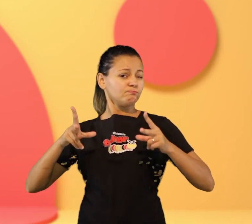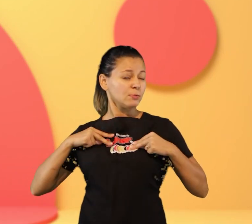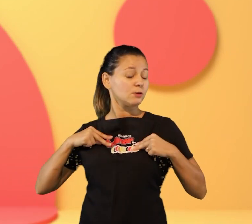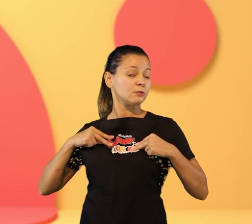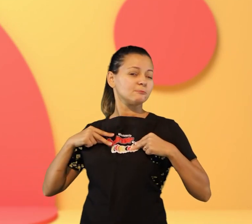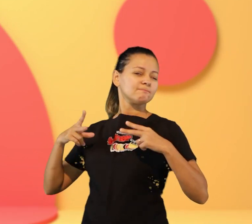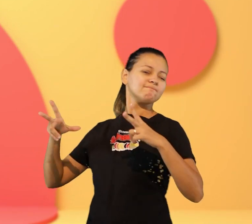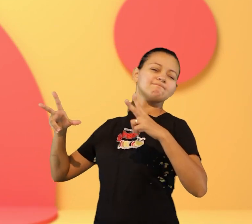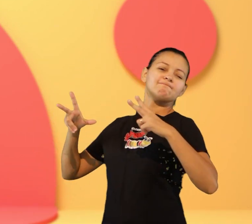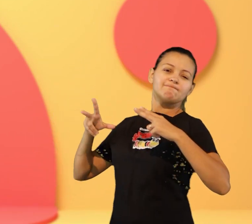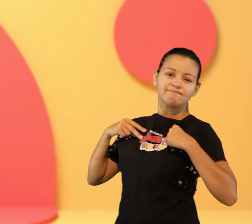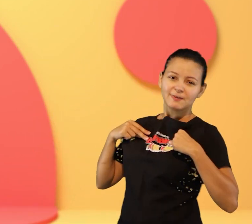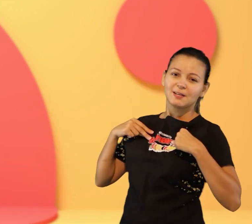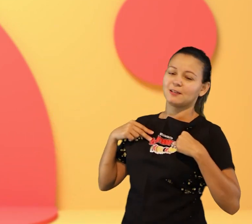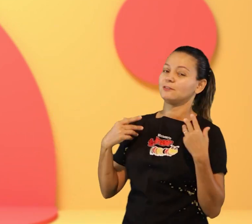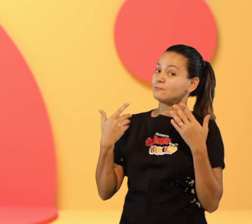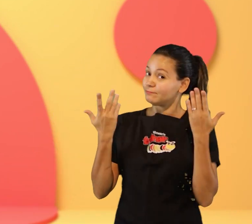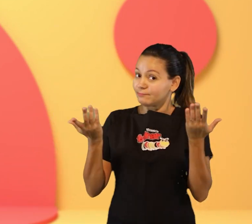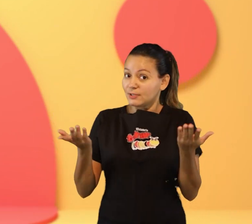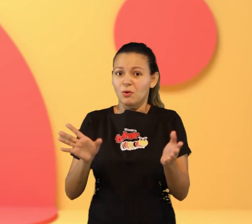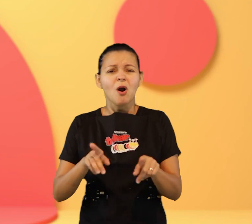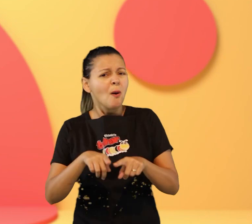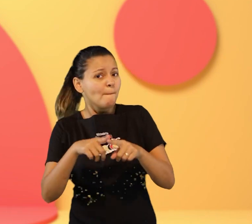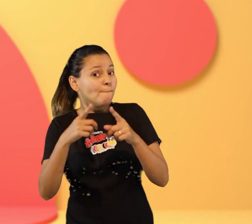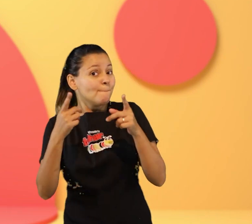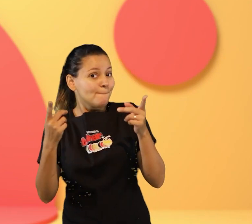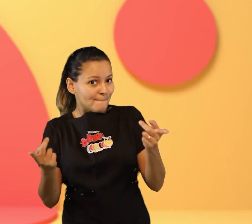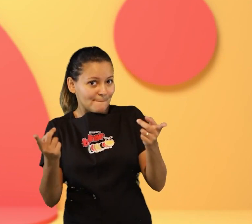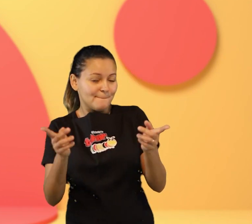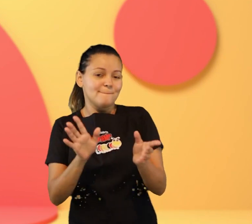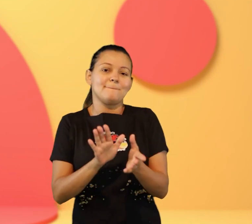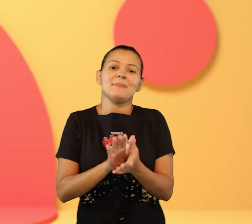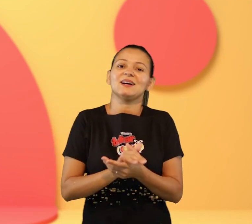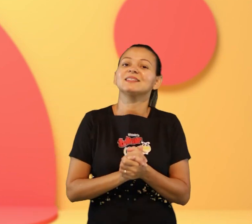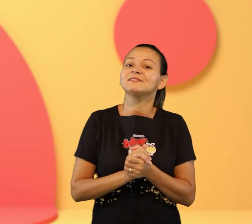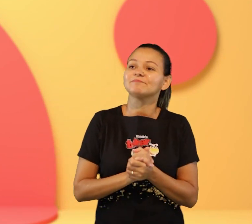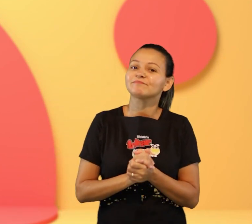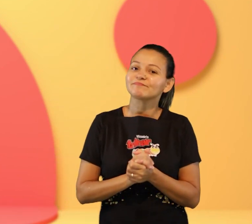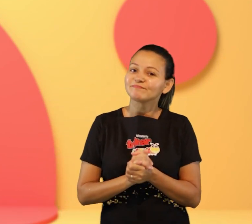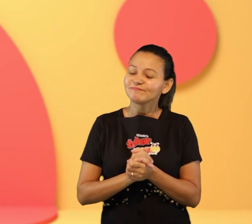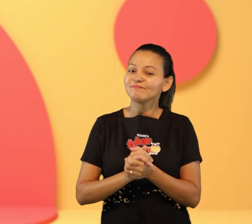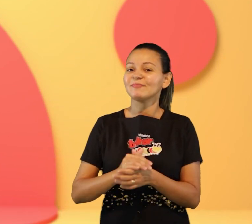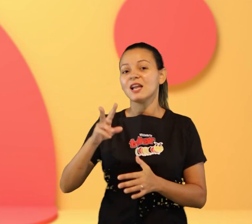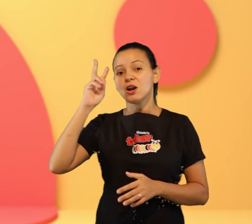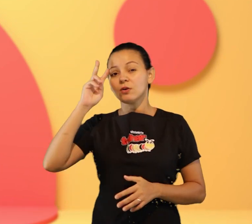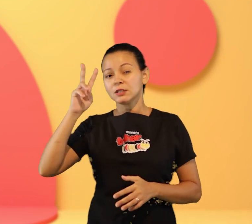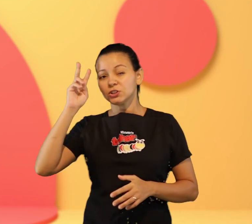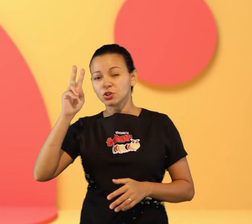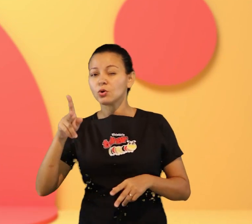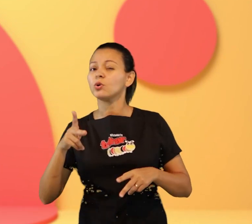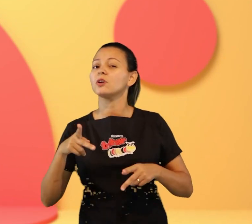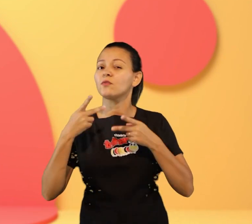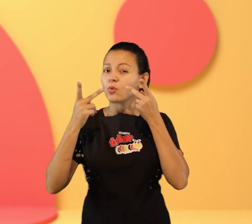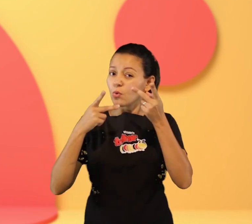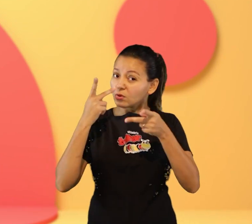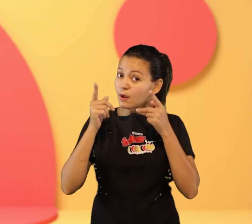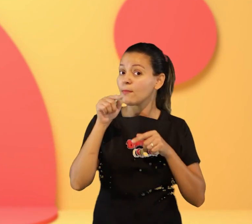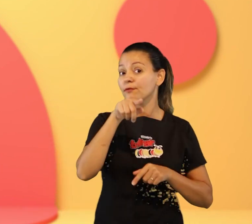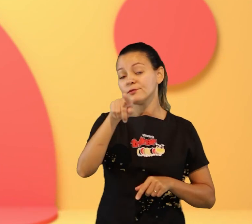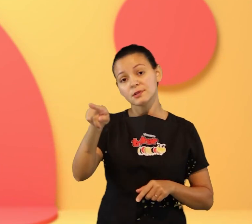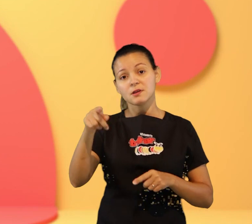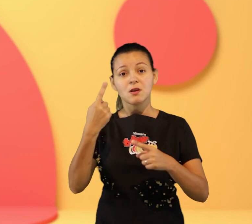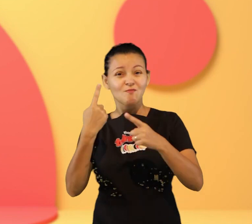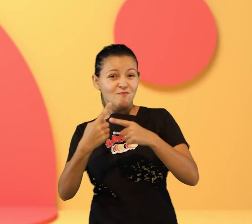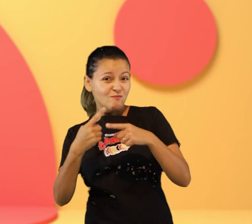pegar minha Bíblia quem está com a Bíblia em casa? ah vamos lá a história que eu vou contar para vocês hoje está no livro de Lucas